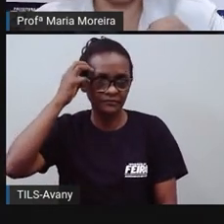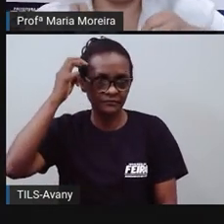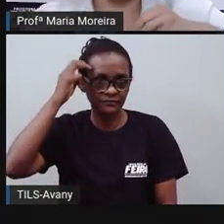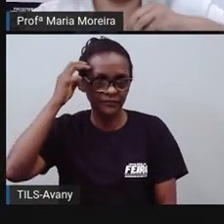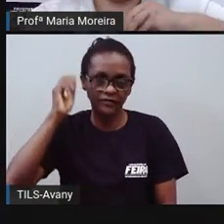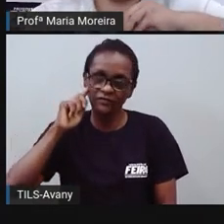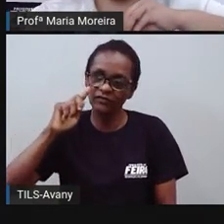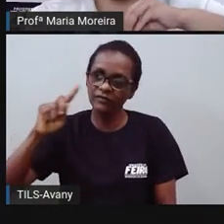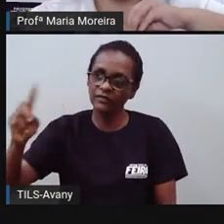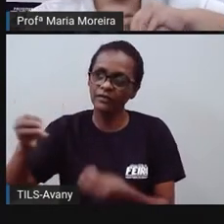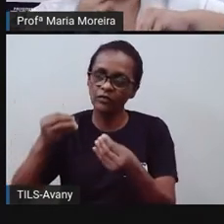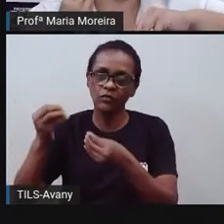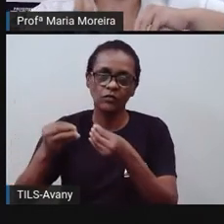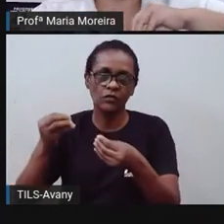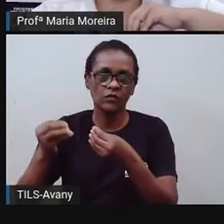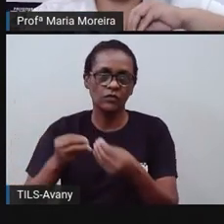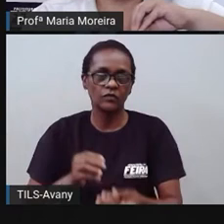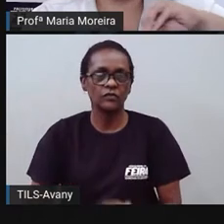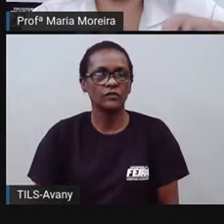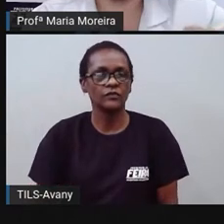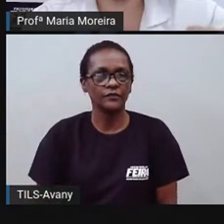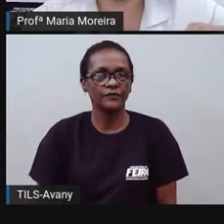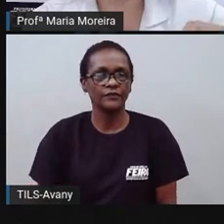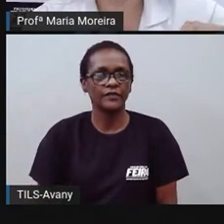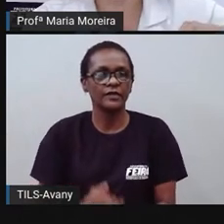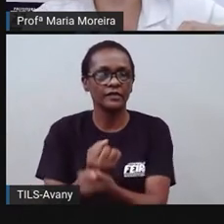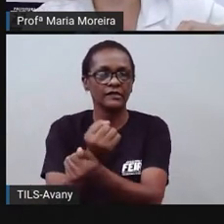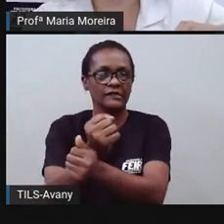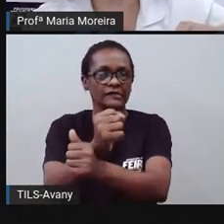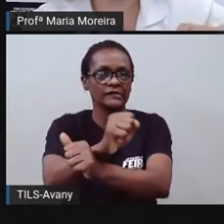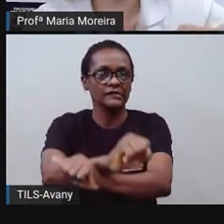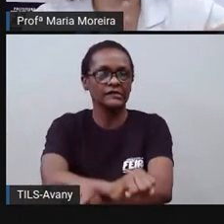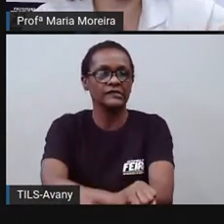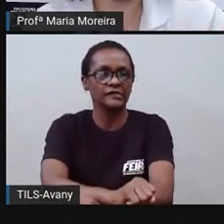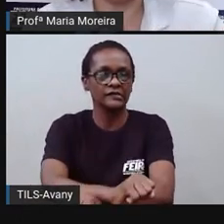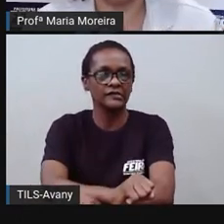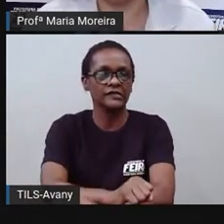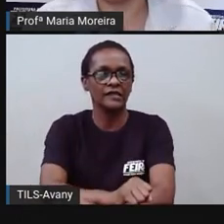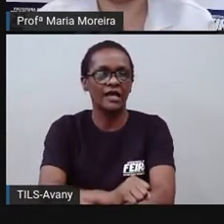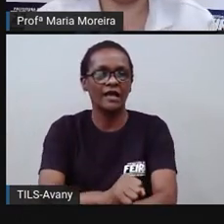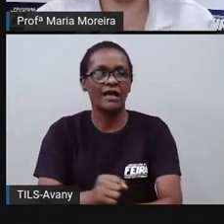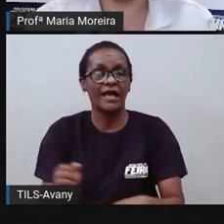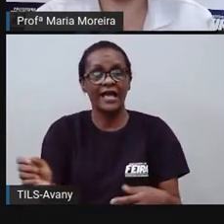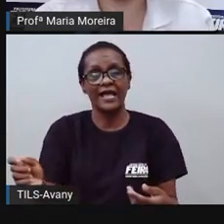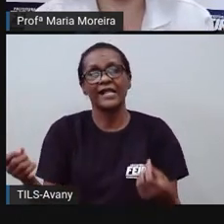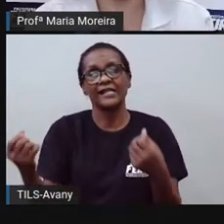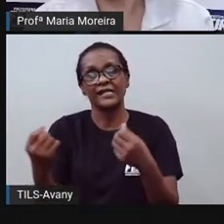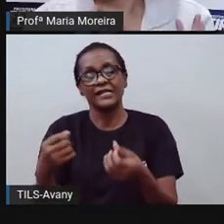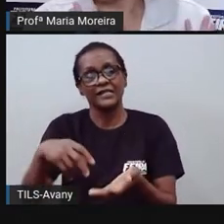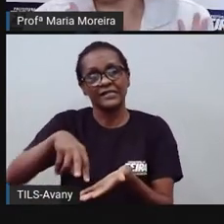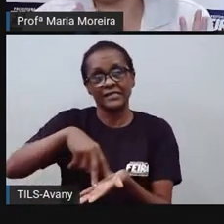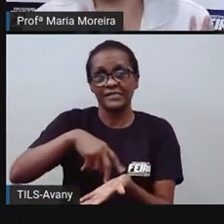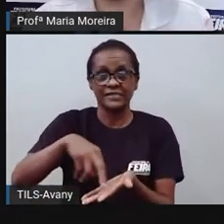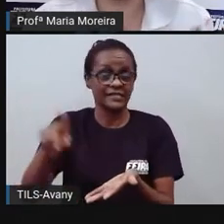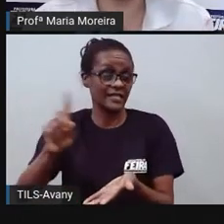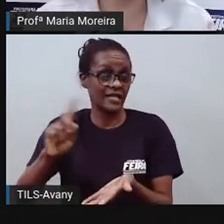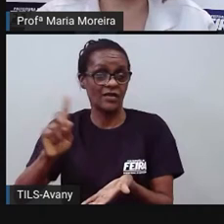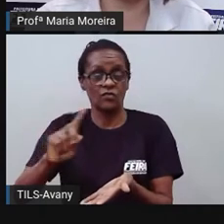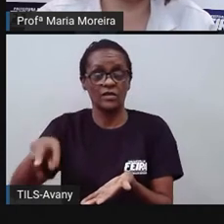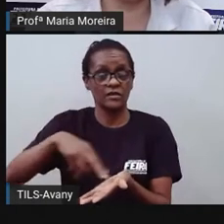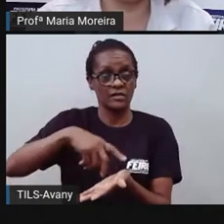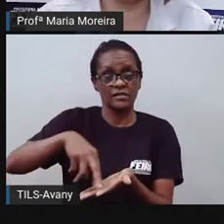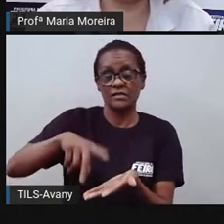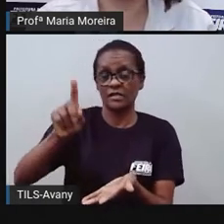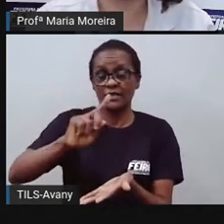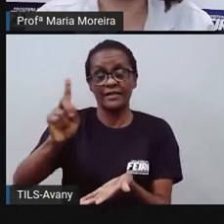Começou, né, entre os escravos, né, africanos, aí dizendo o seguinte, não, é uma dança, aqui não é luta, não. Dança, assim como